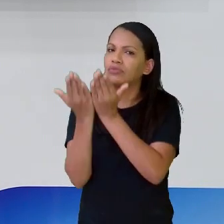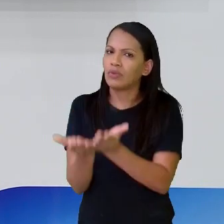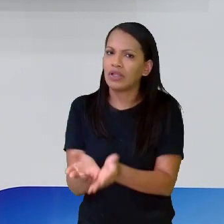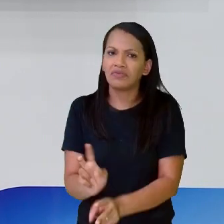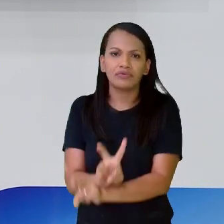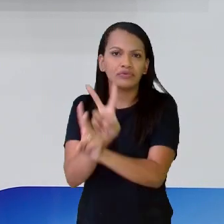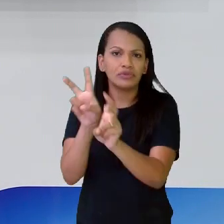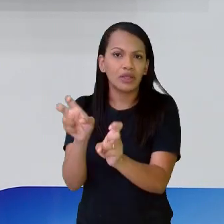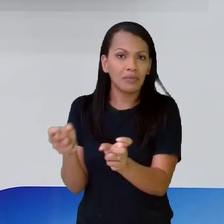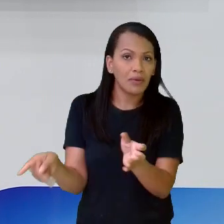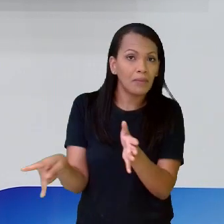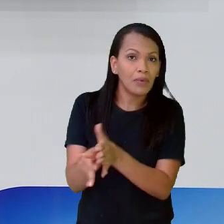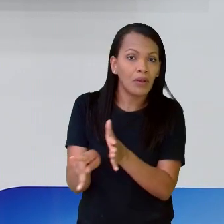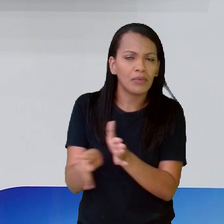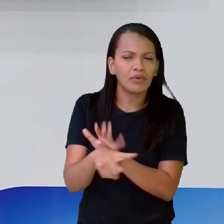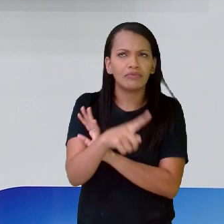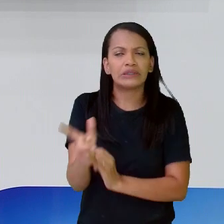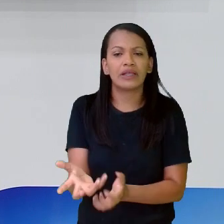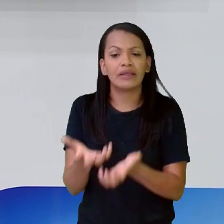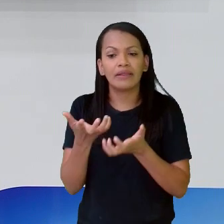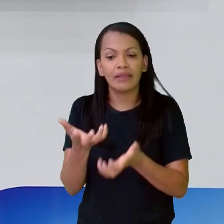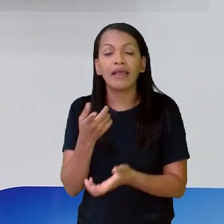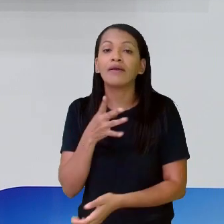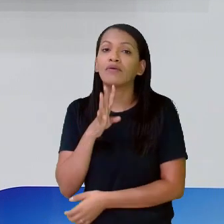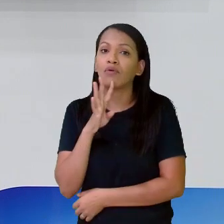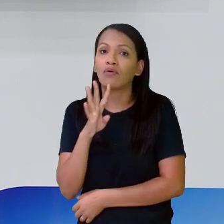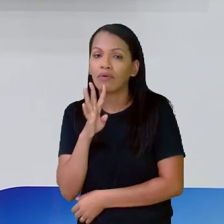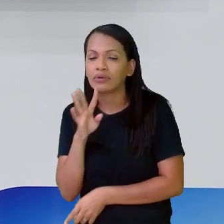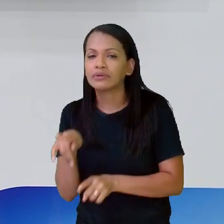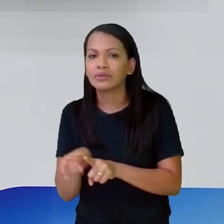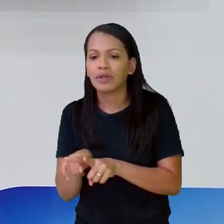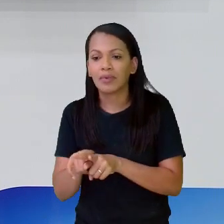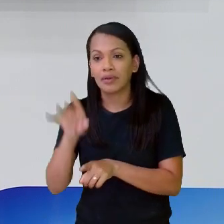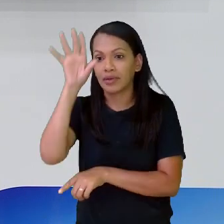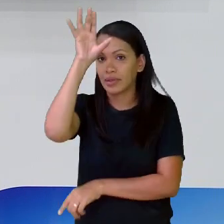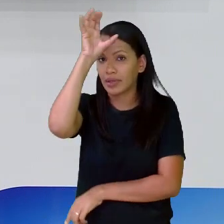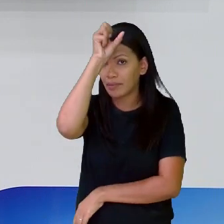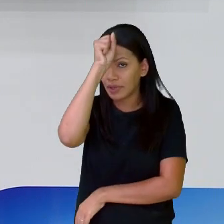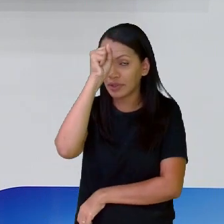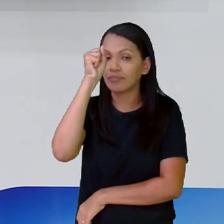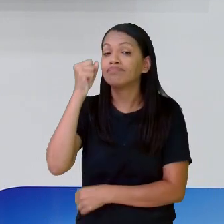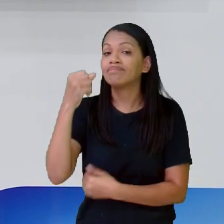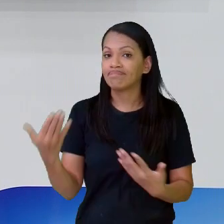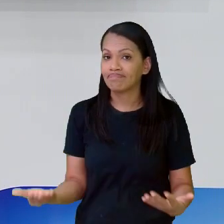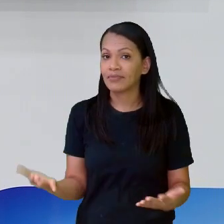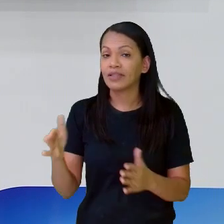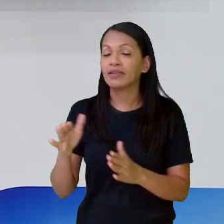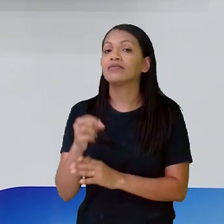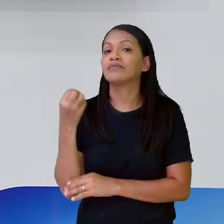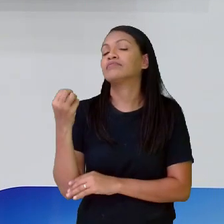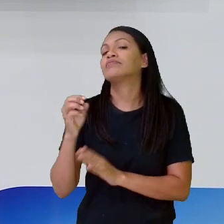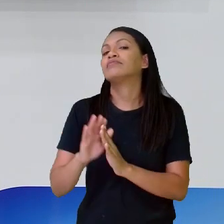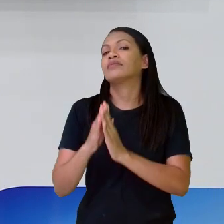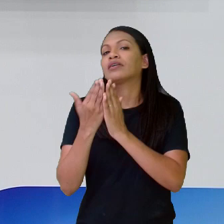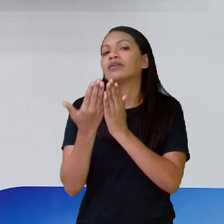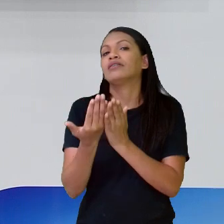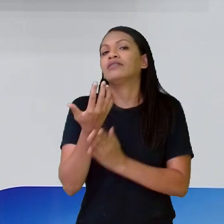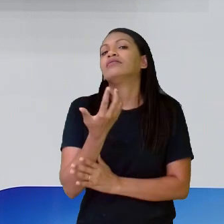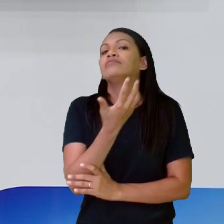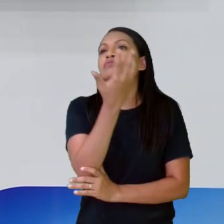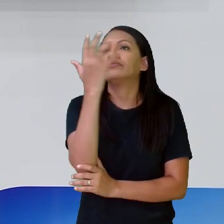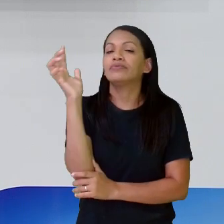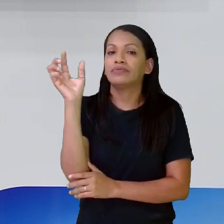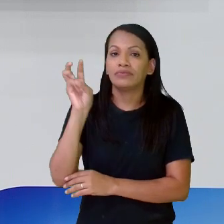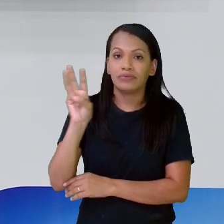tema específico aí que você quer conhecer, você quer aprender mais. Árvore do livro, muito importante aí para o